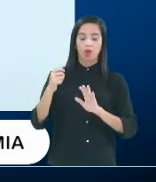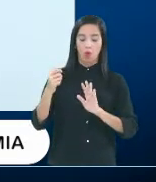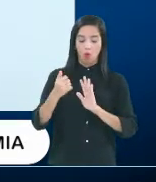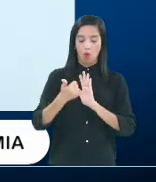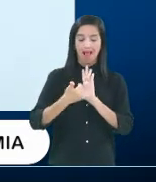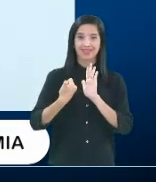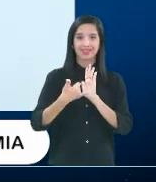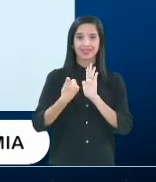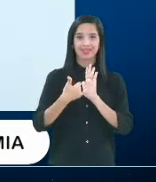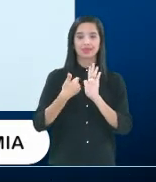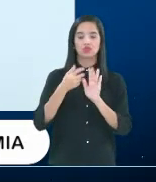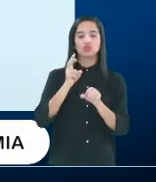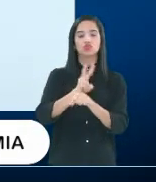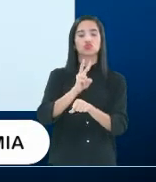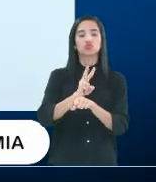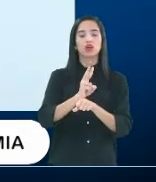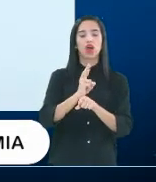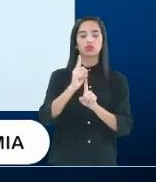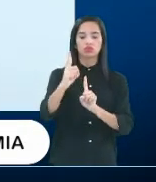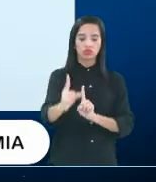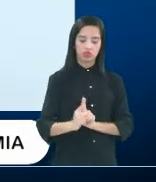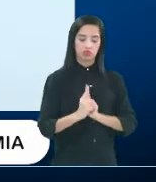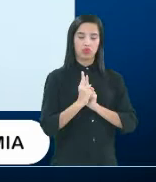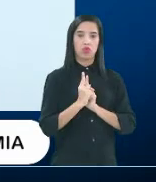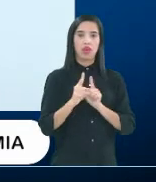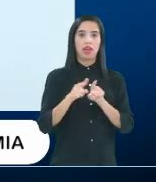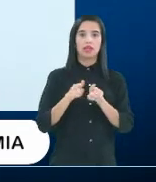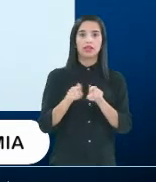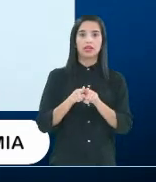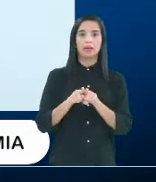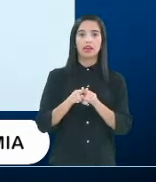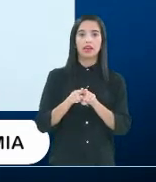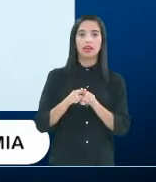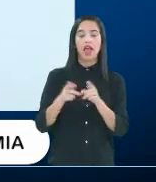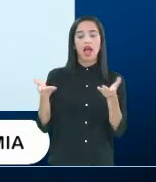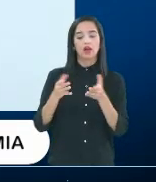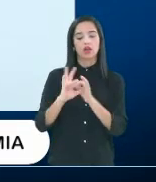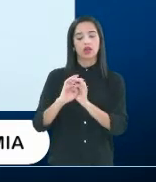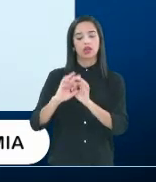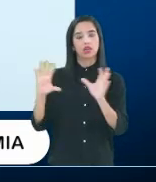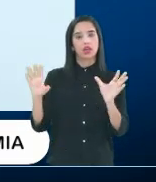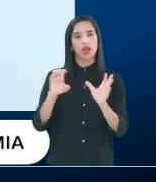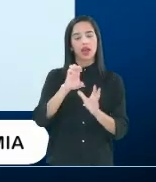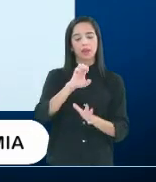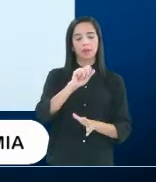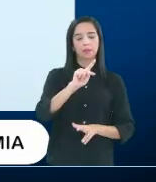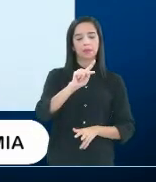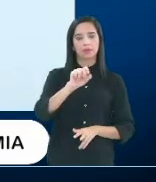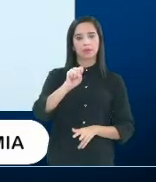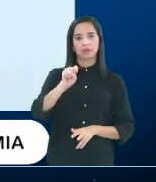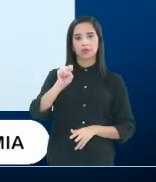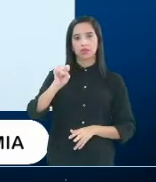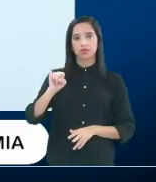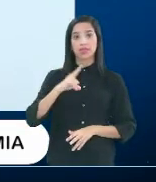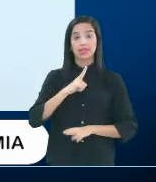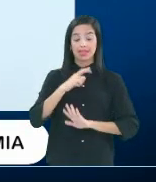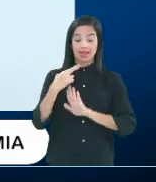liberaram o que a gente chama de EPC. A gente tem uma regulamentação para o atendimento